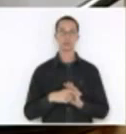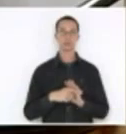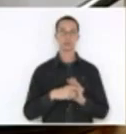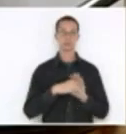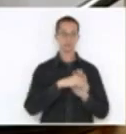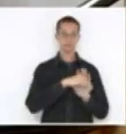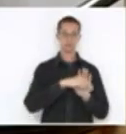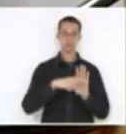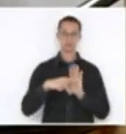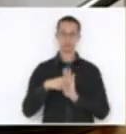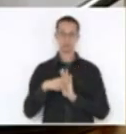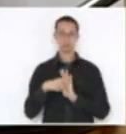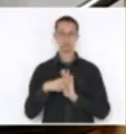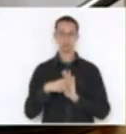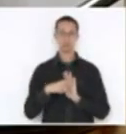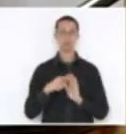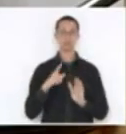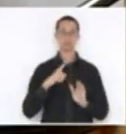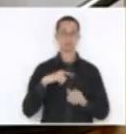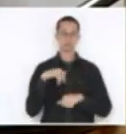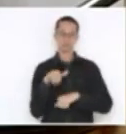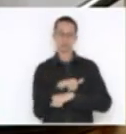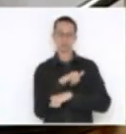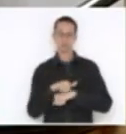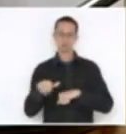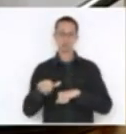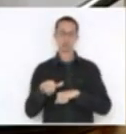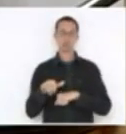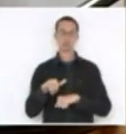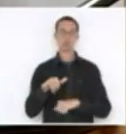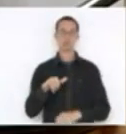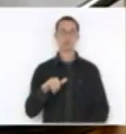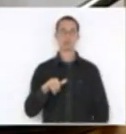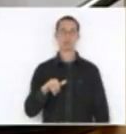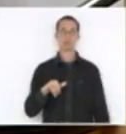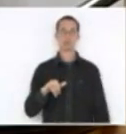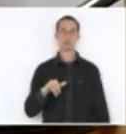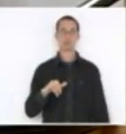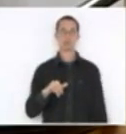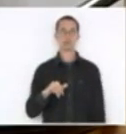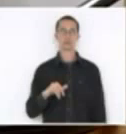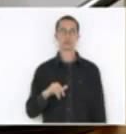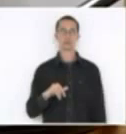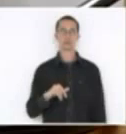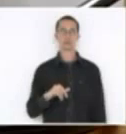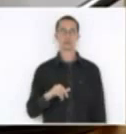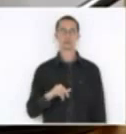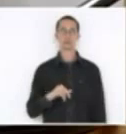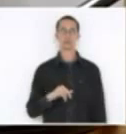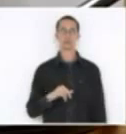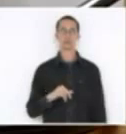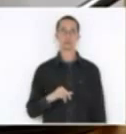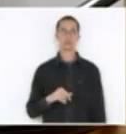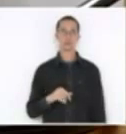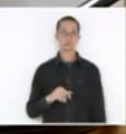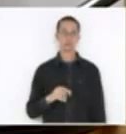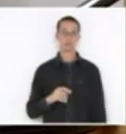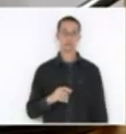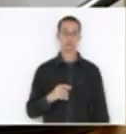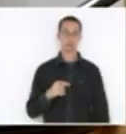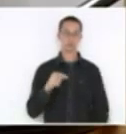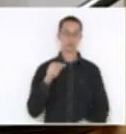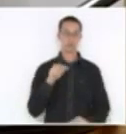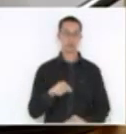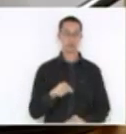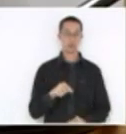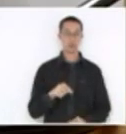jurídica chamada repristinação, para fazer com que um determinado dispositivo,